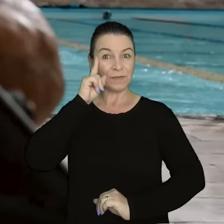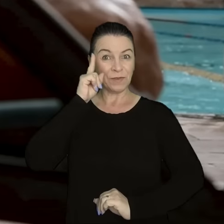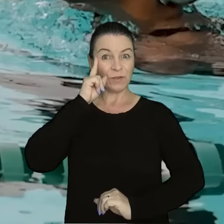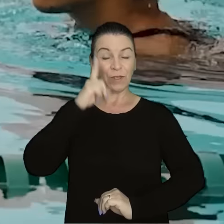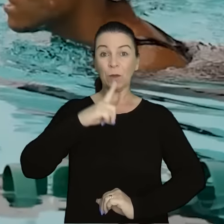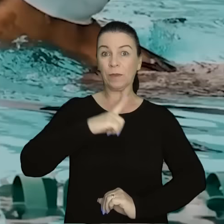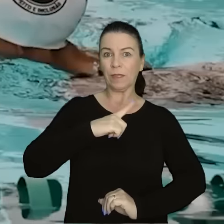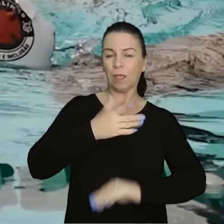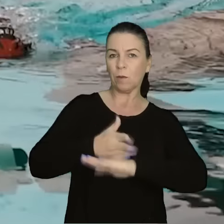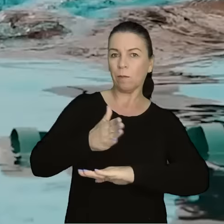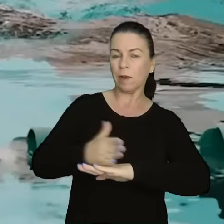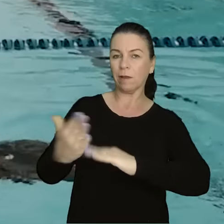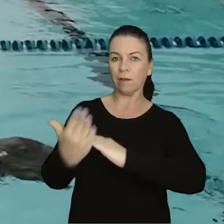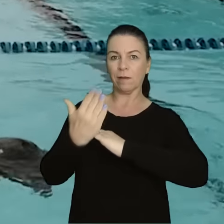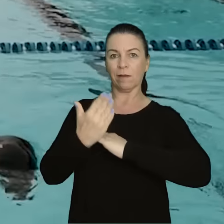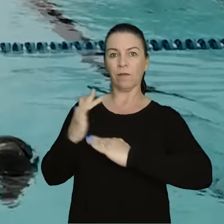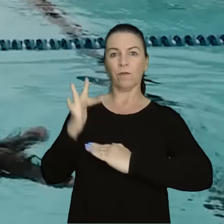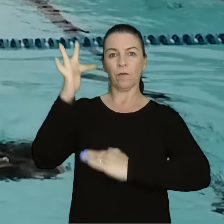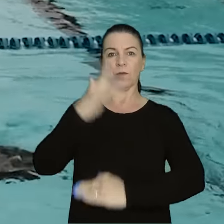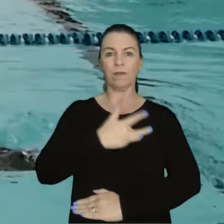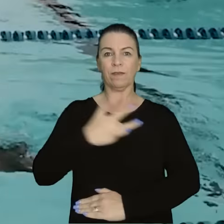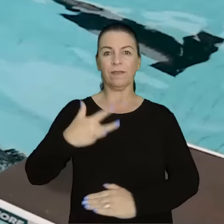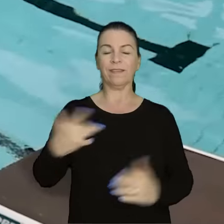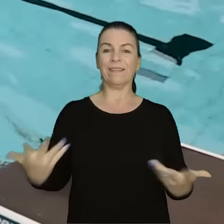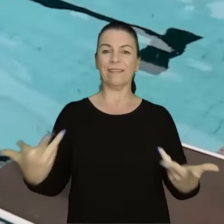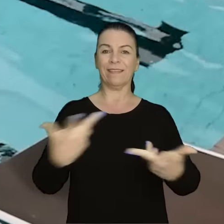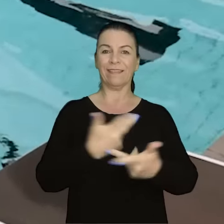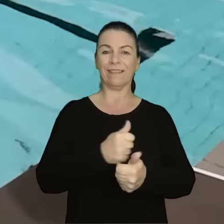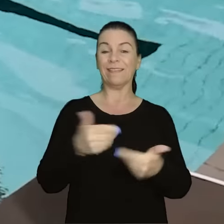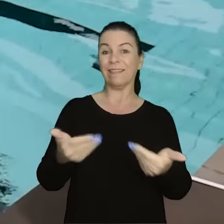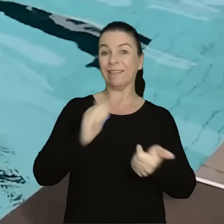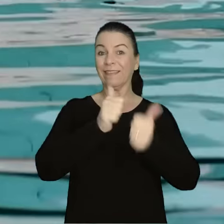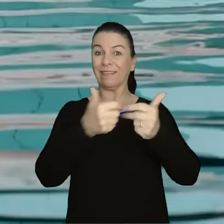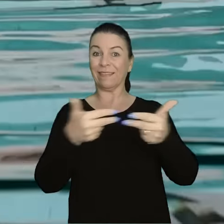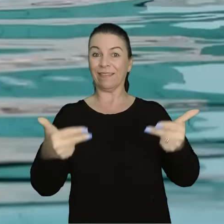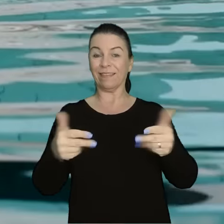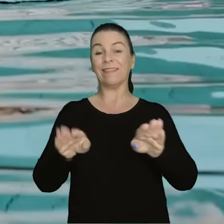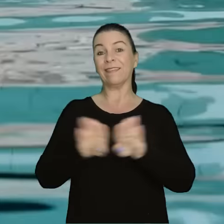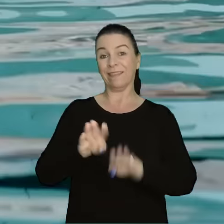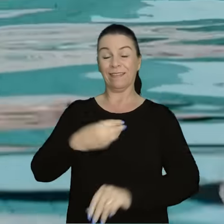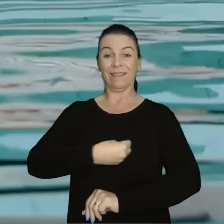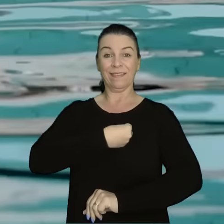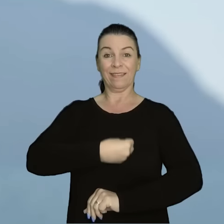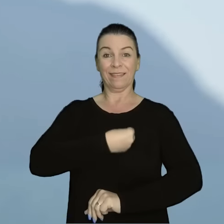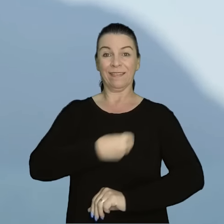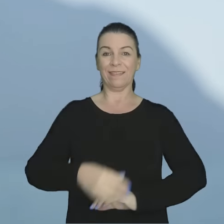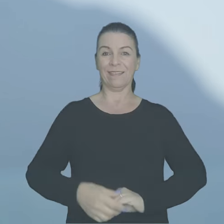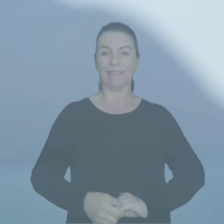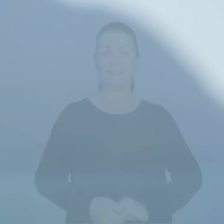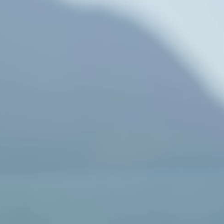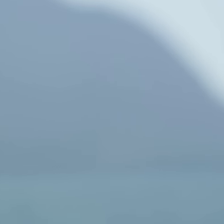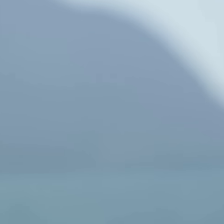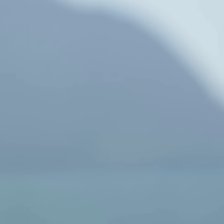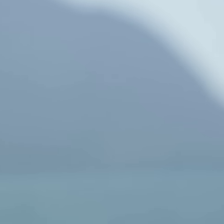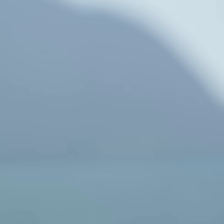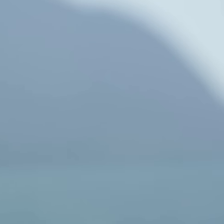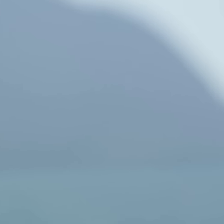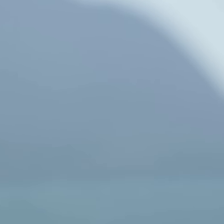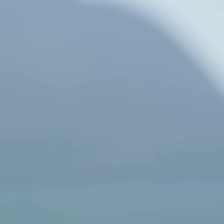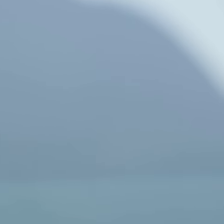adoto práticas que me ajudam a garantir um futuro saudável e brilhante, tanto no esporte quanto na vida.